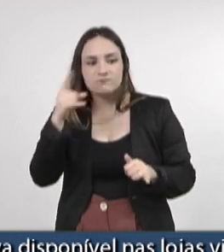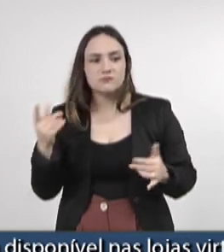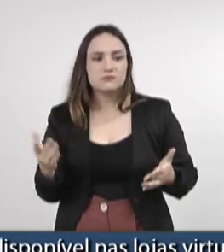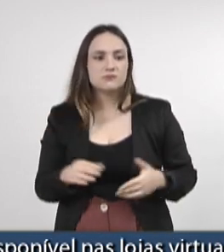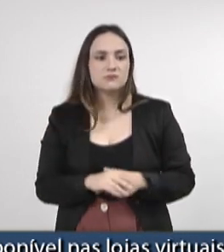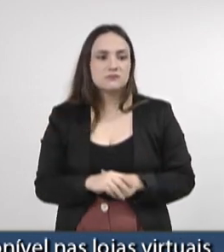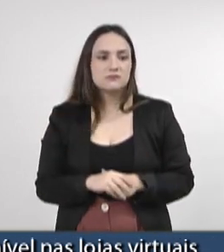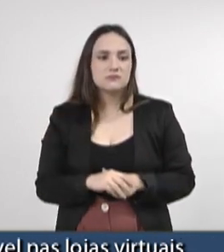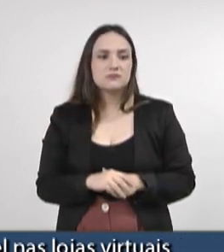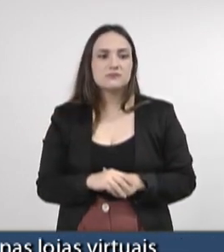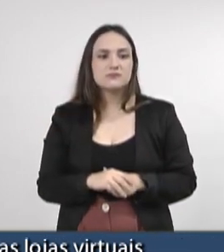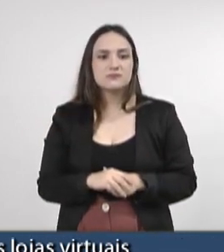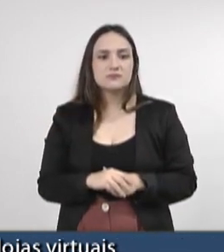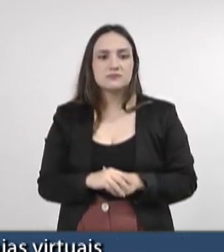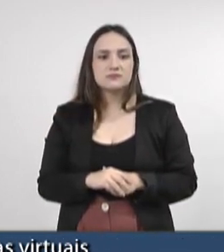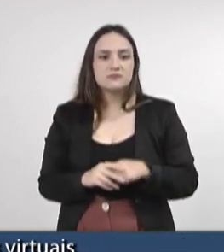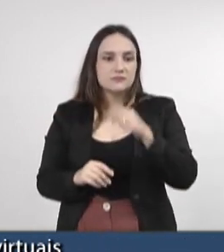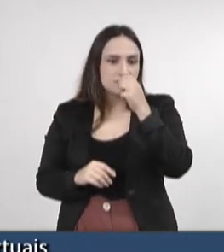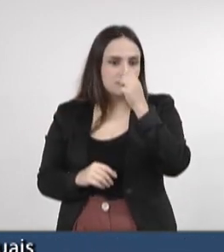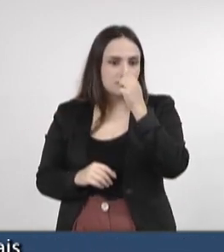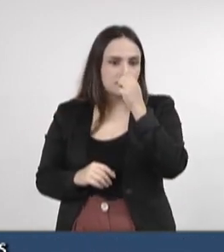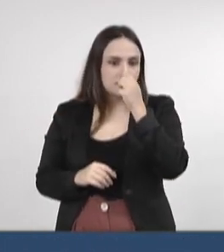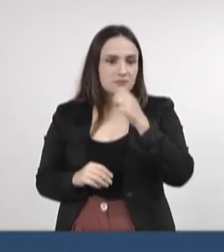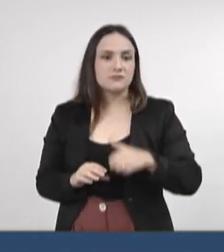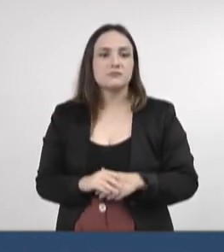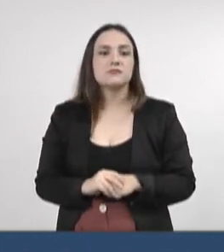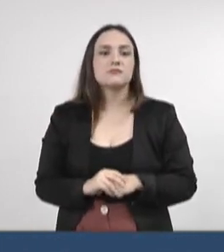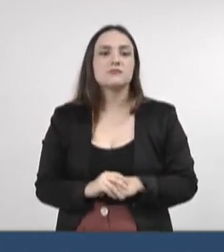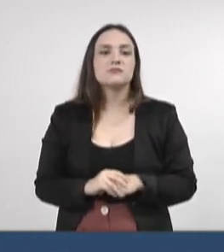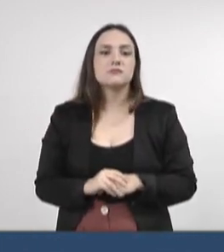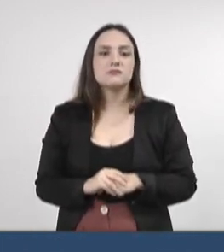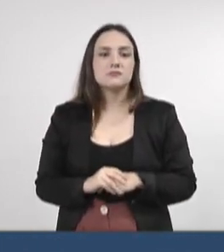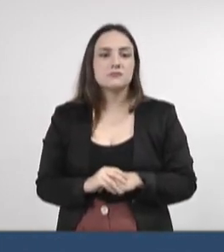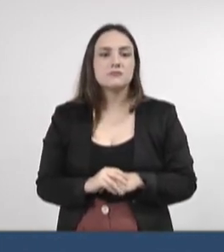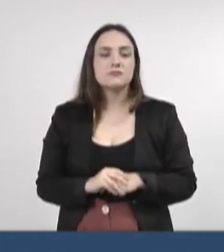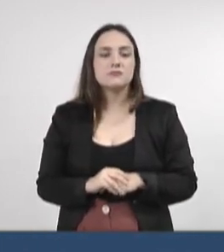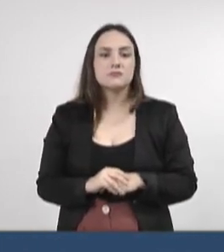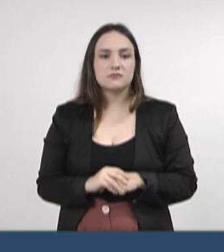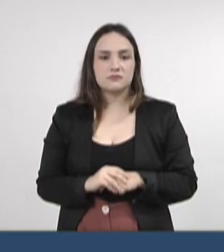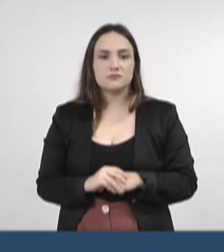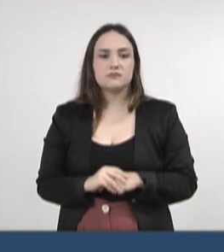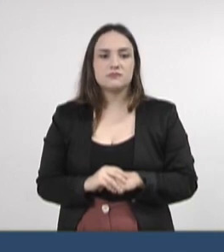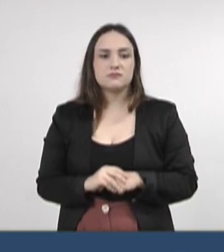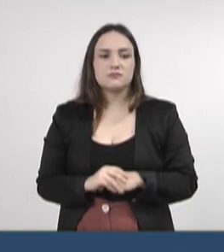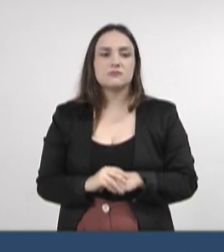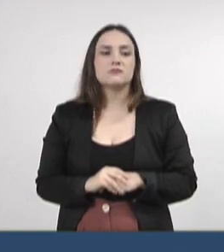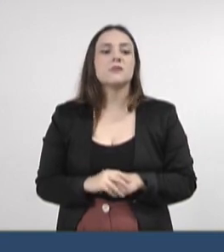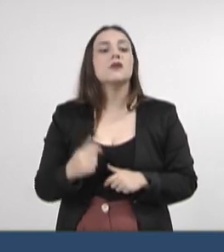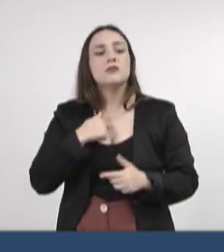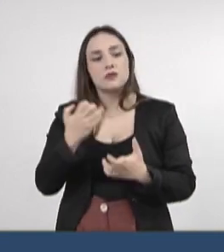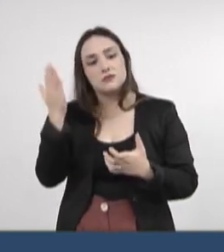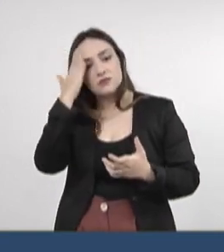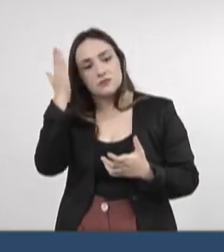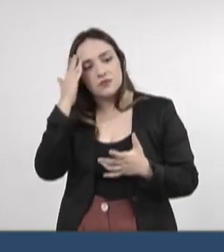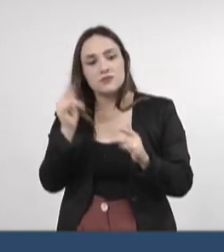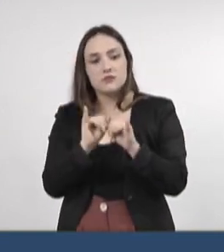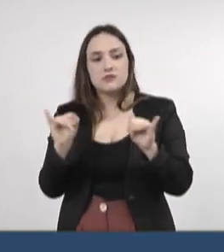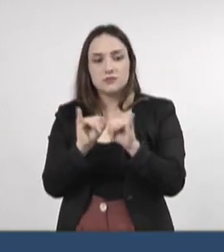fazendo por requerimento, por esta casa, para que nós tenhamos uma